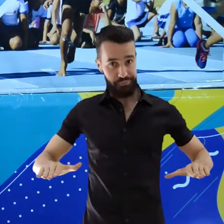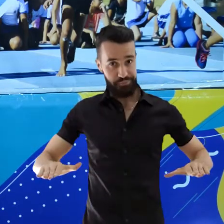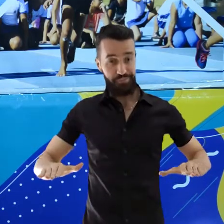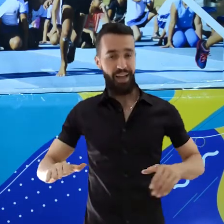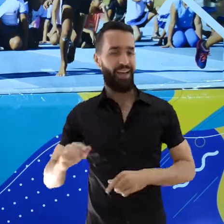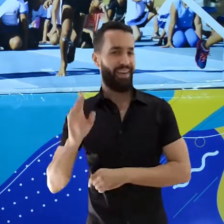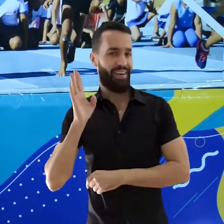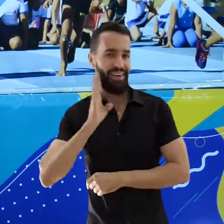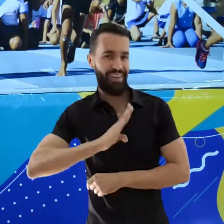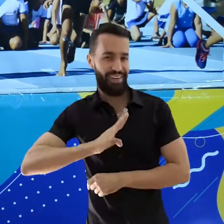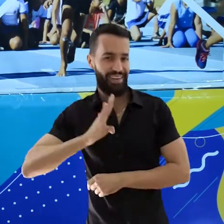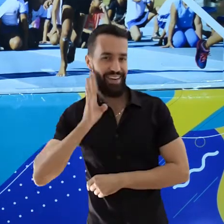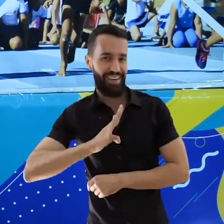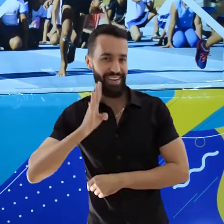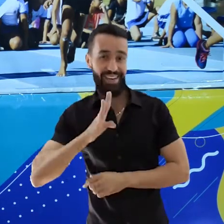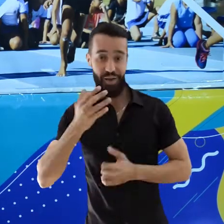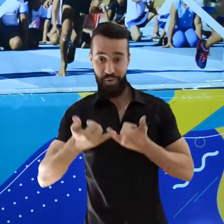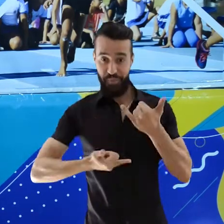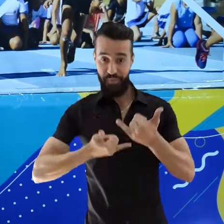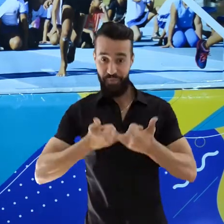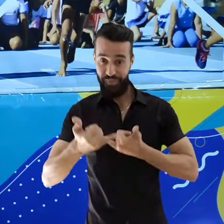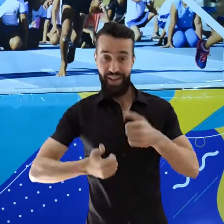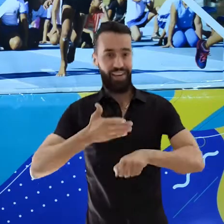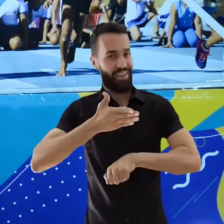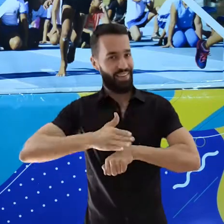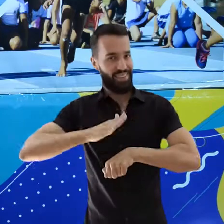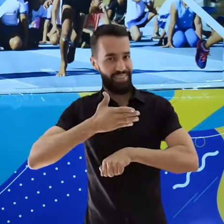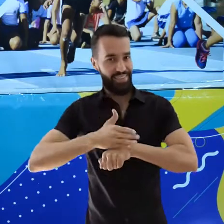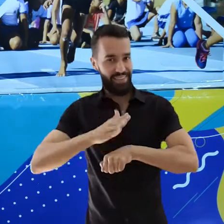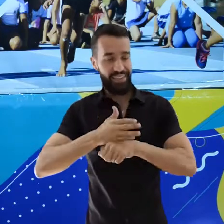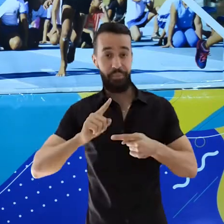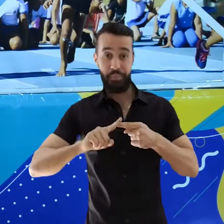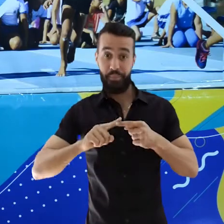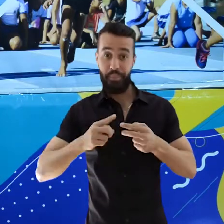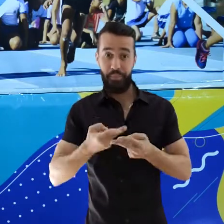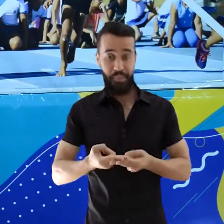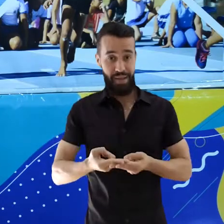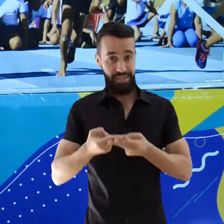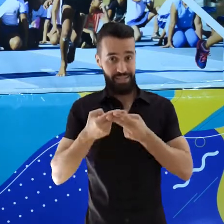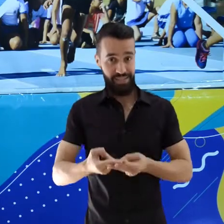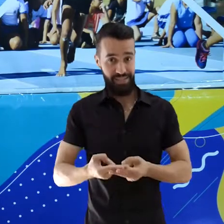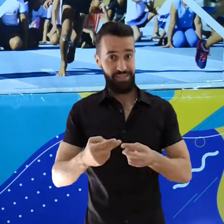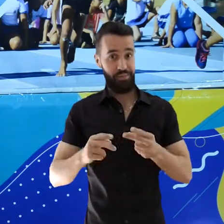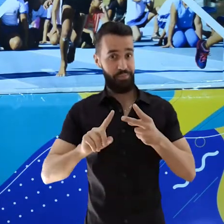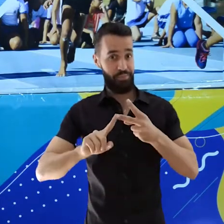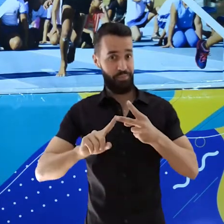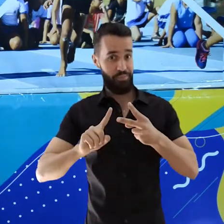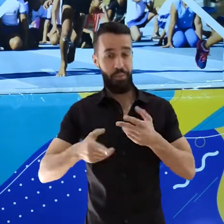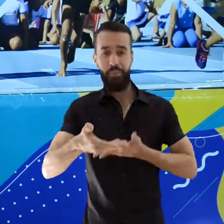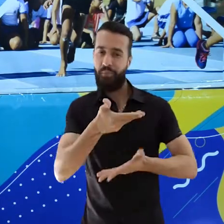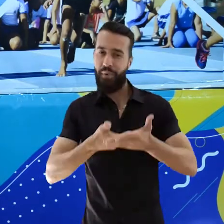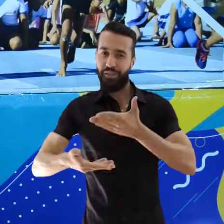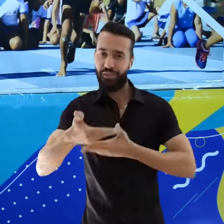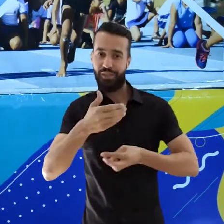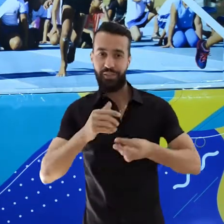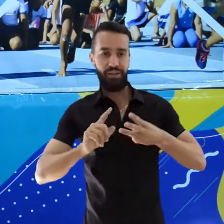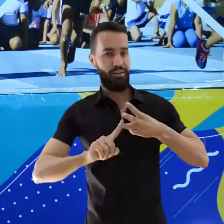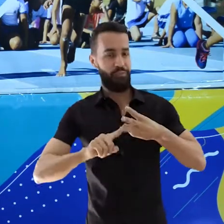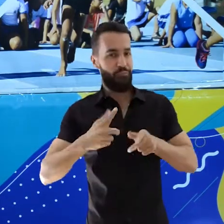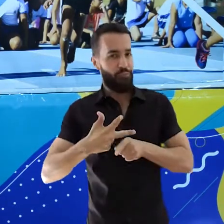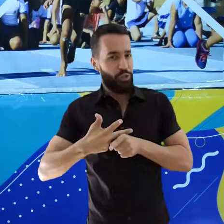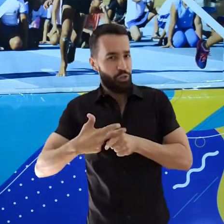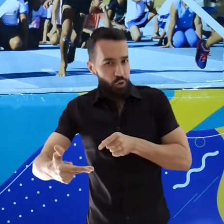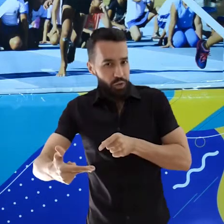Além de ser muito legal, exercita a paciência, a partilha e conceitos de vitória